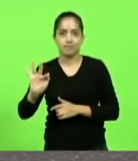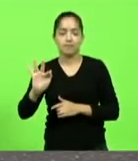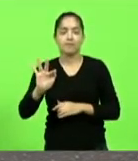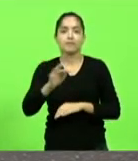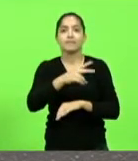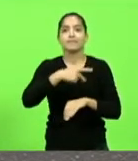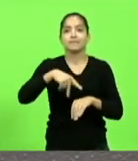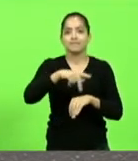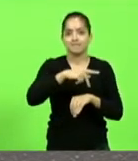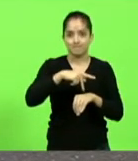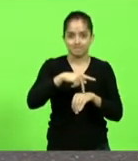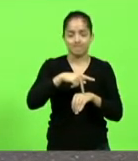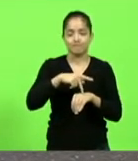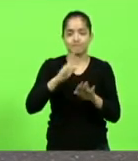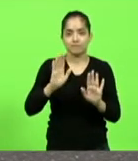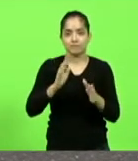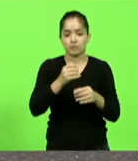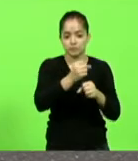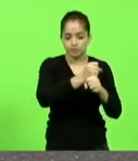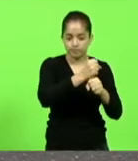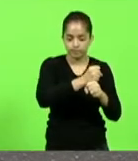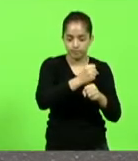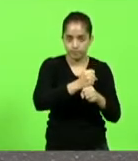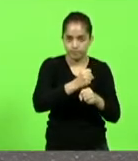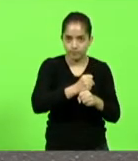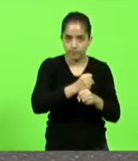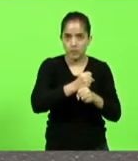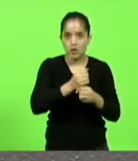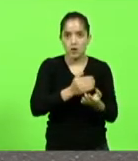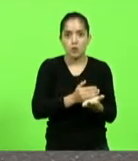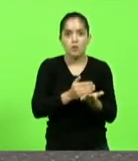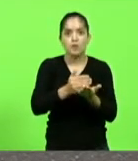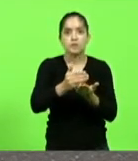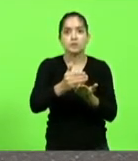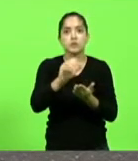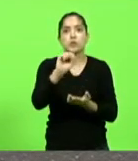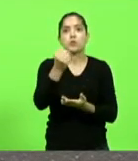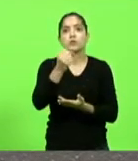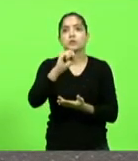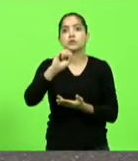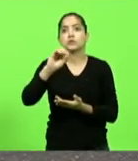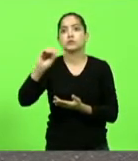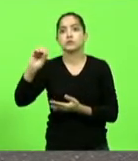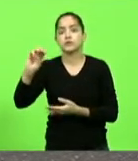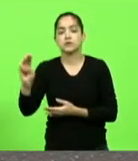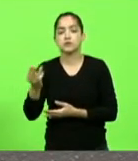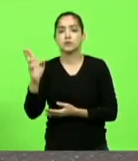e as obras já iniciaram 800 milhões de investimentos nesta ampliação